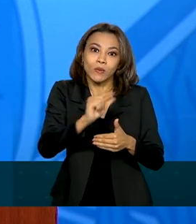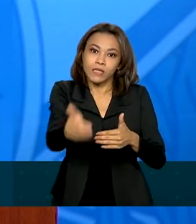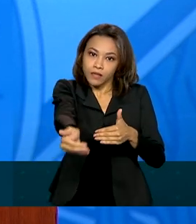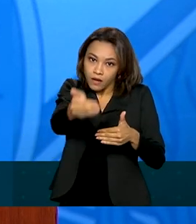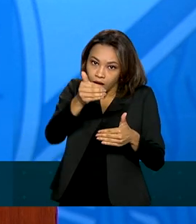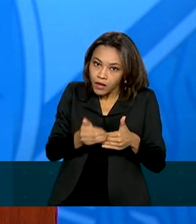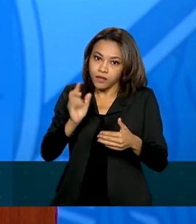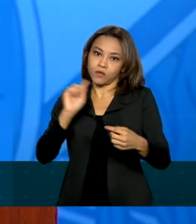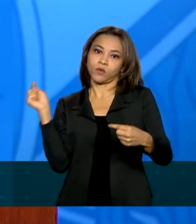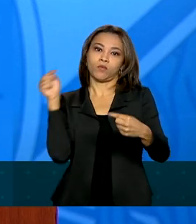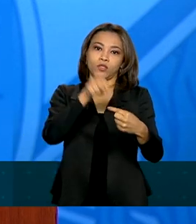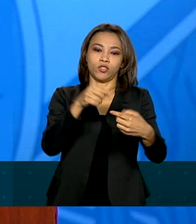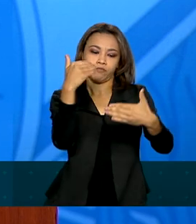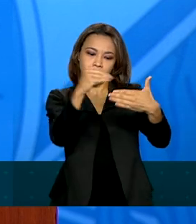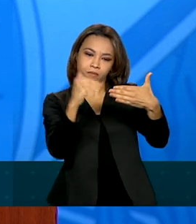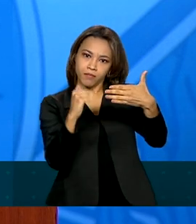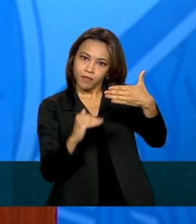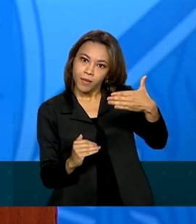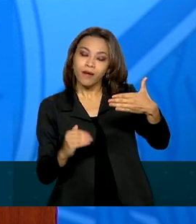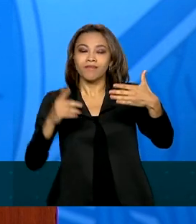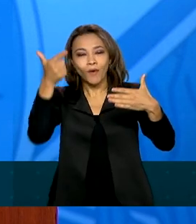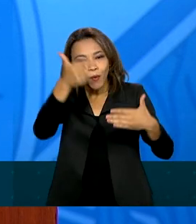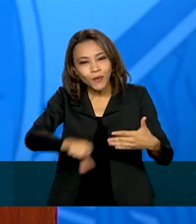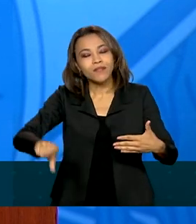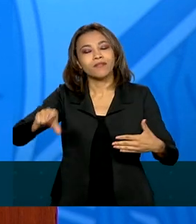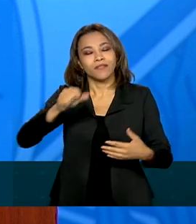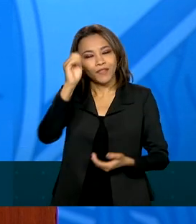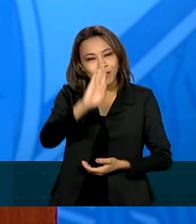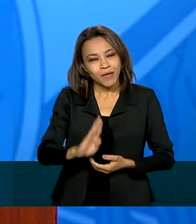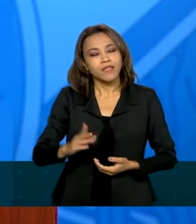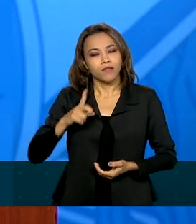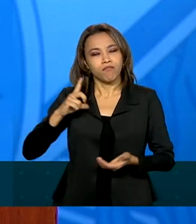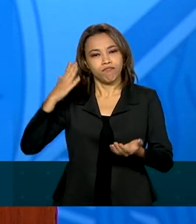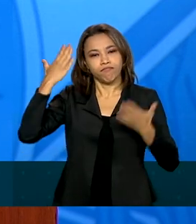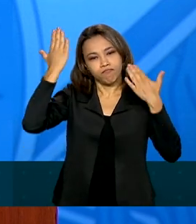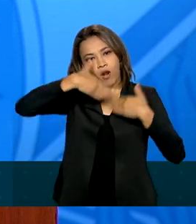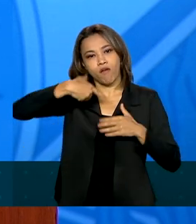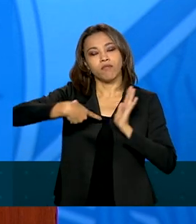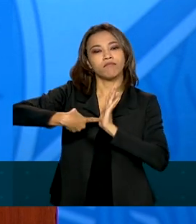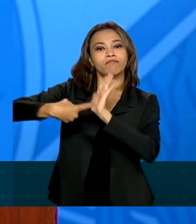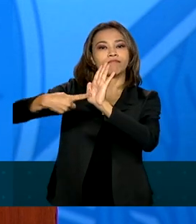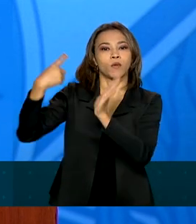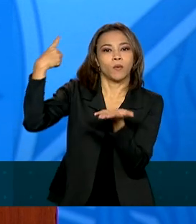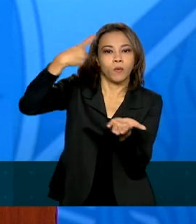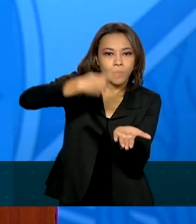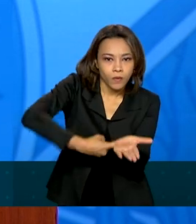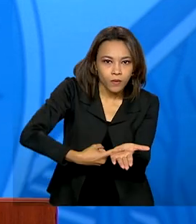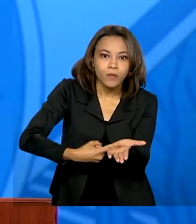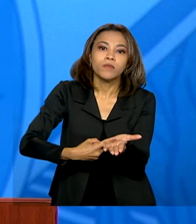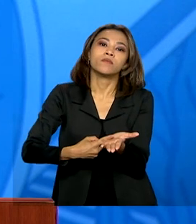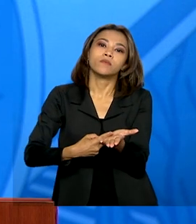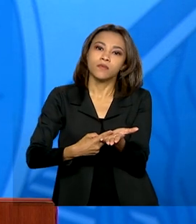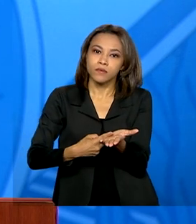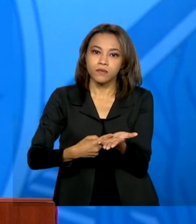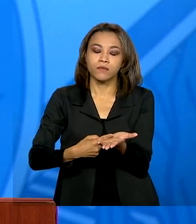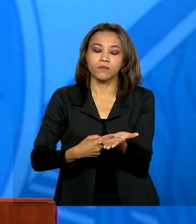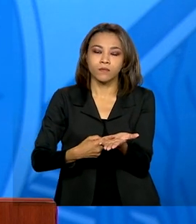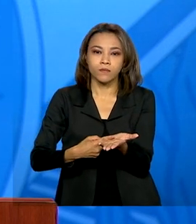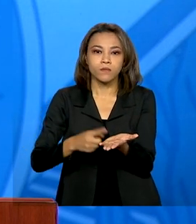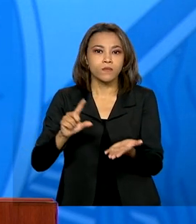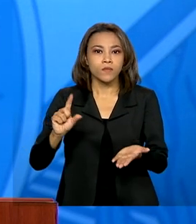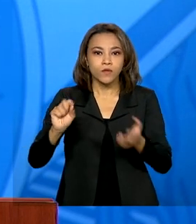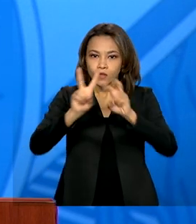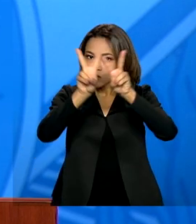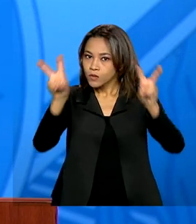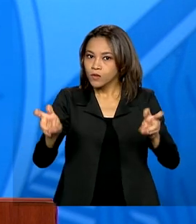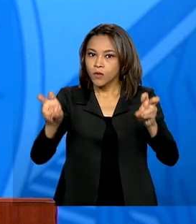Portanto, é mais uma vez o Brasil dando um compromisso, demonstrando o seu compromisso com a